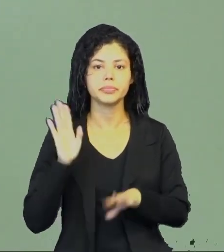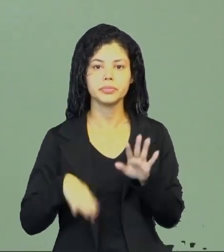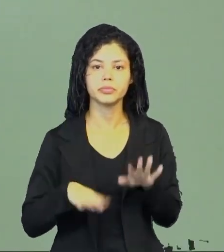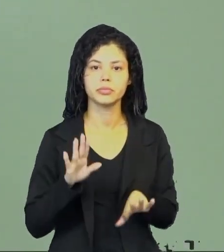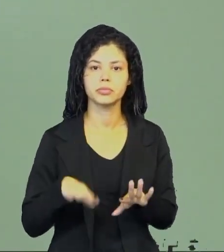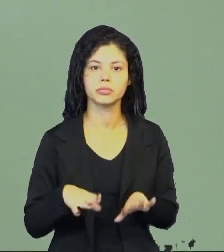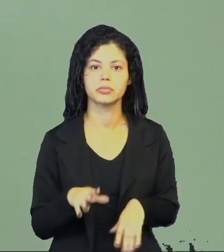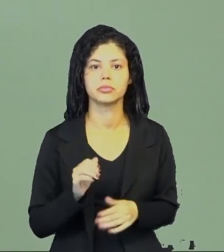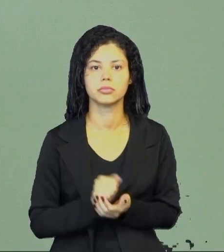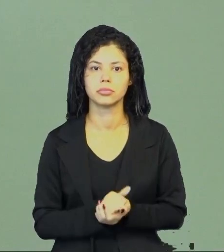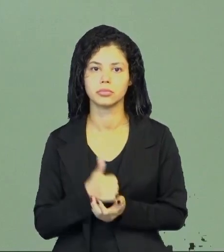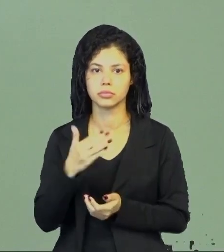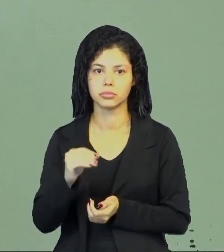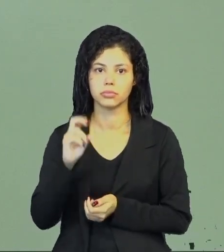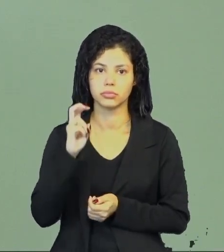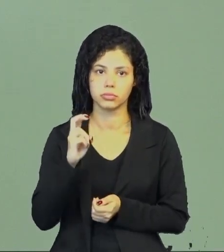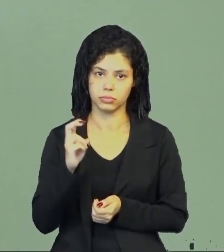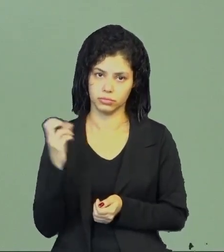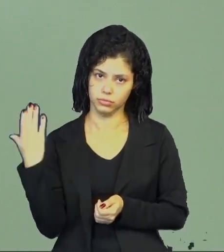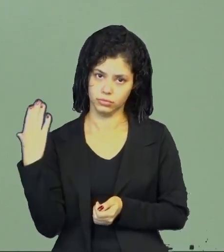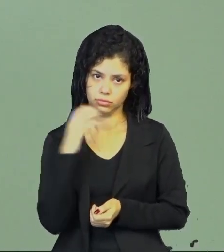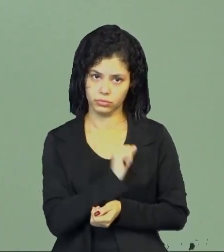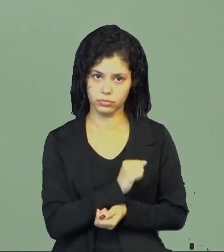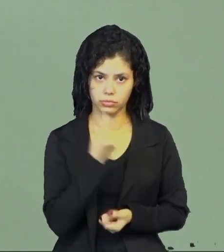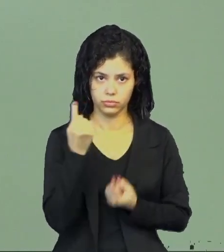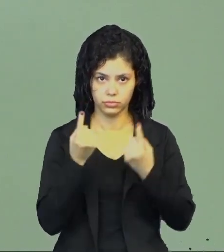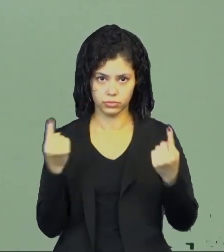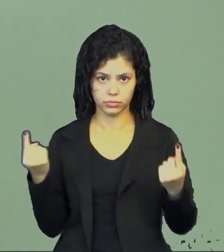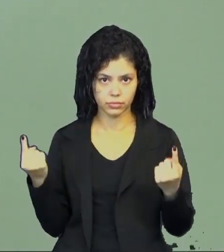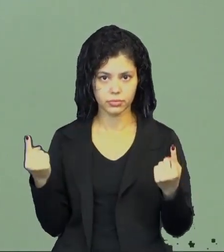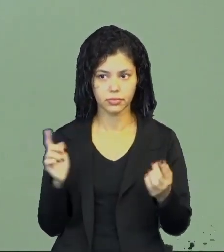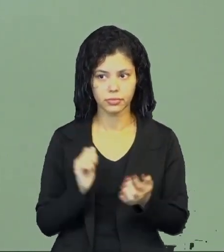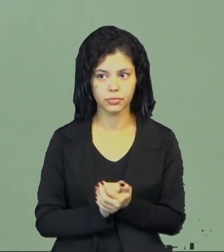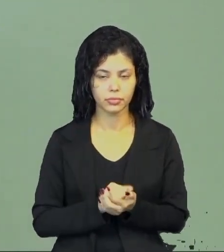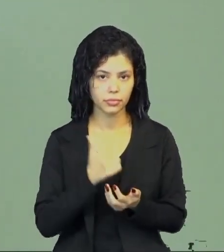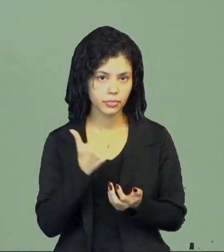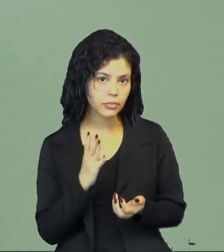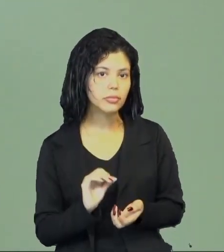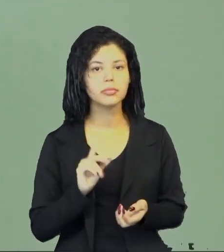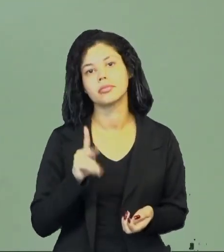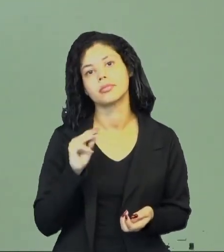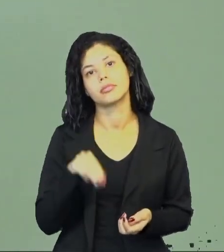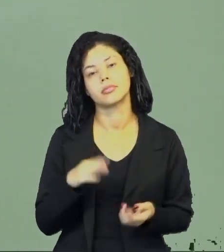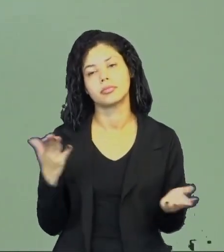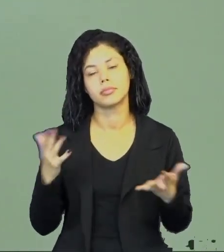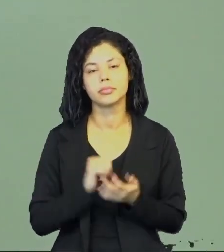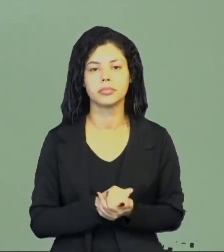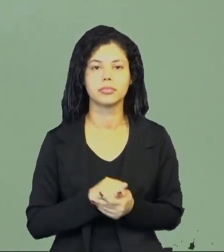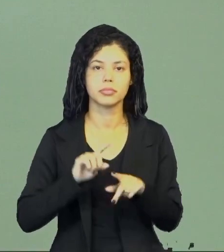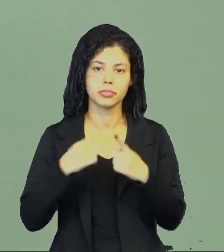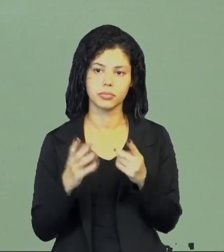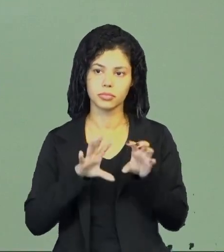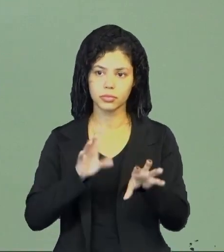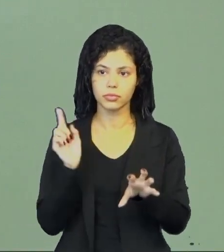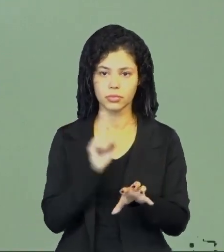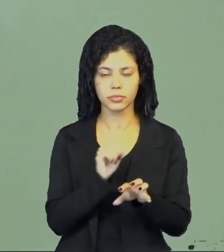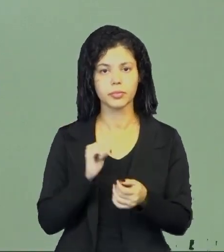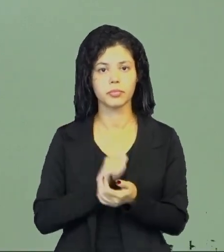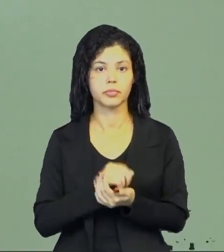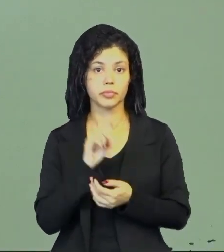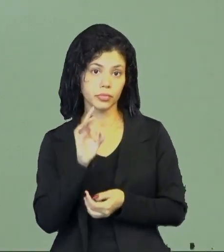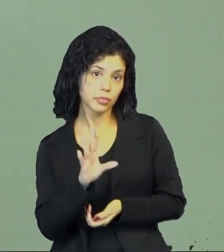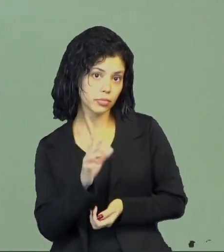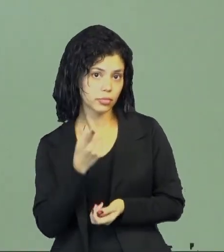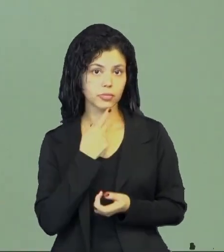Às vezes é só 10 livros e 5 meninos querem ir de uma vez, cada carro com um livro. Como se pesasse 10 quilos cada livro, né. Mas não é assim, é tão